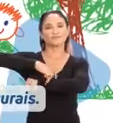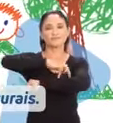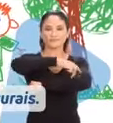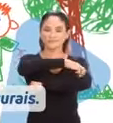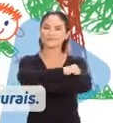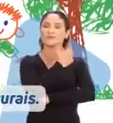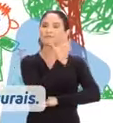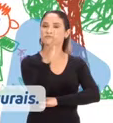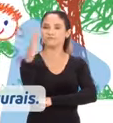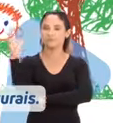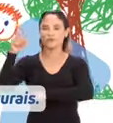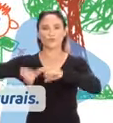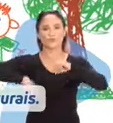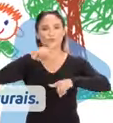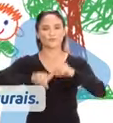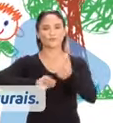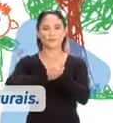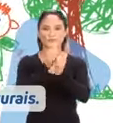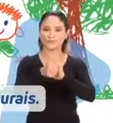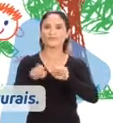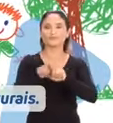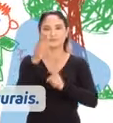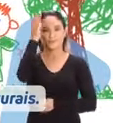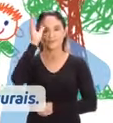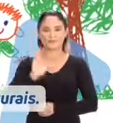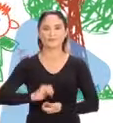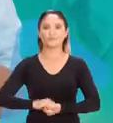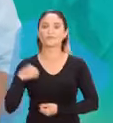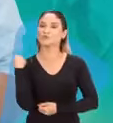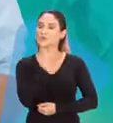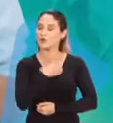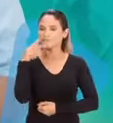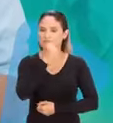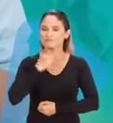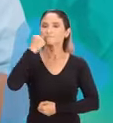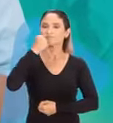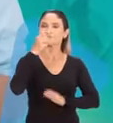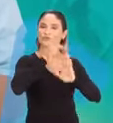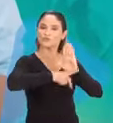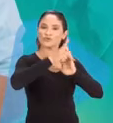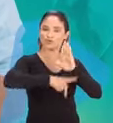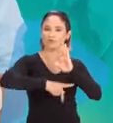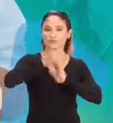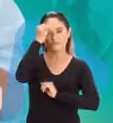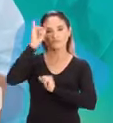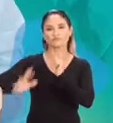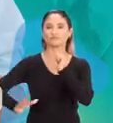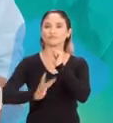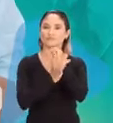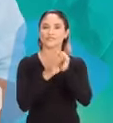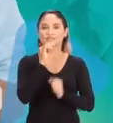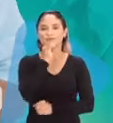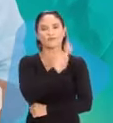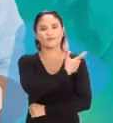calçadas, parques, equipamentos esportivos e culturais. Vamos fortalecer as ações de prevenção, como